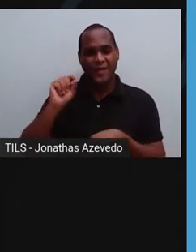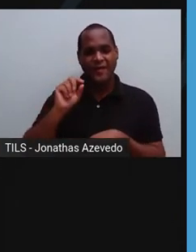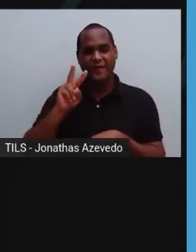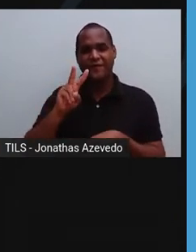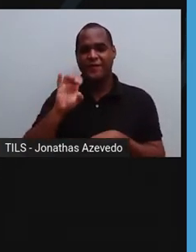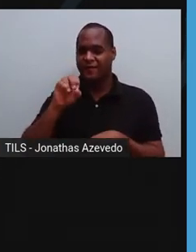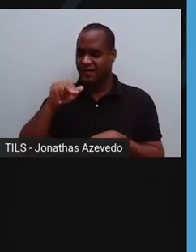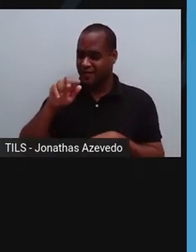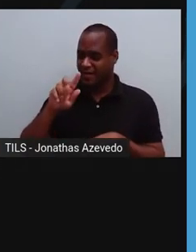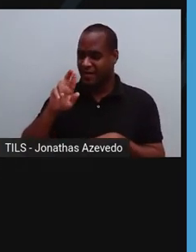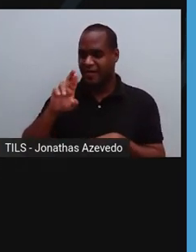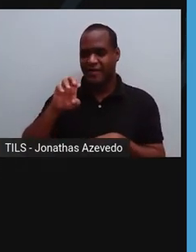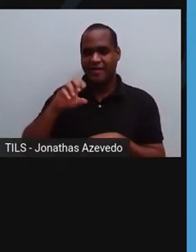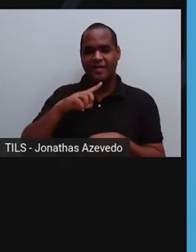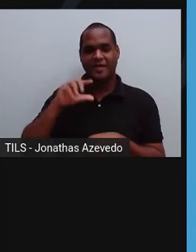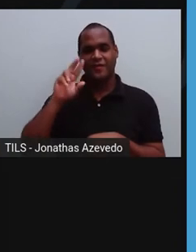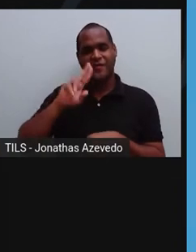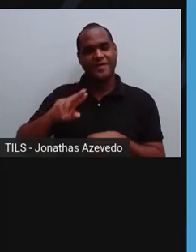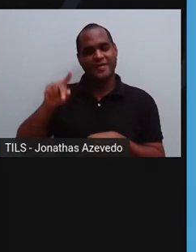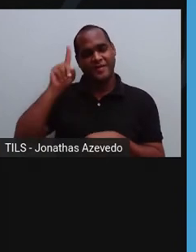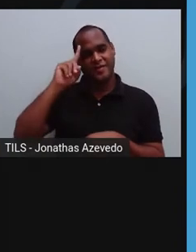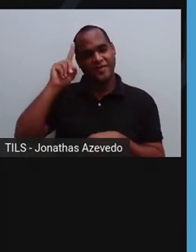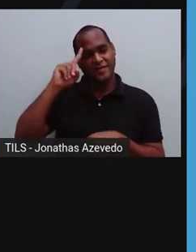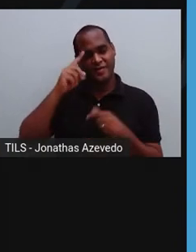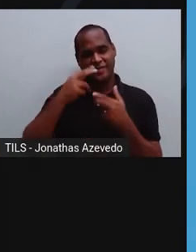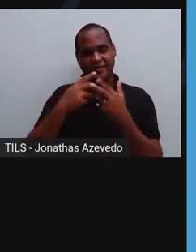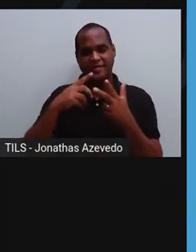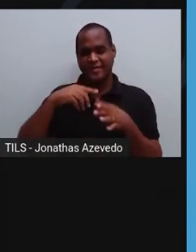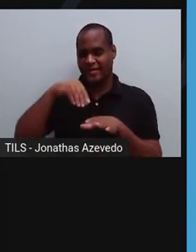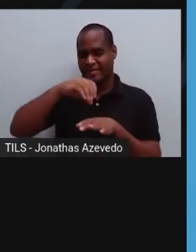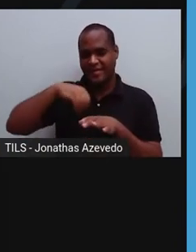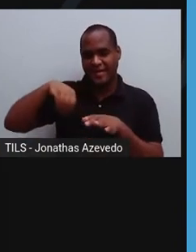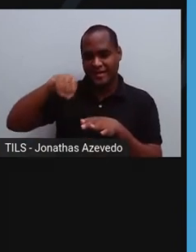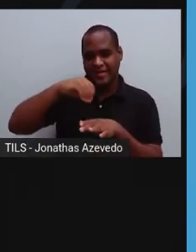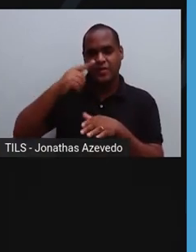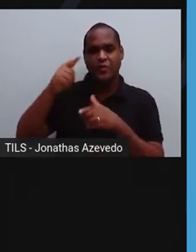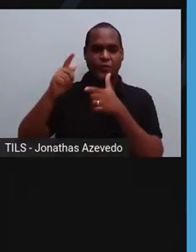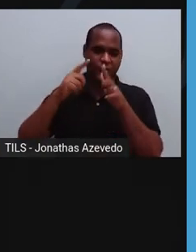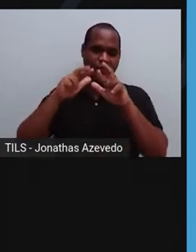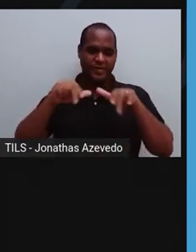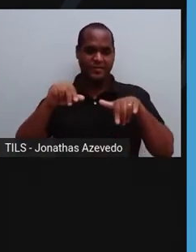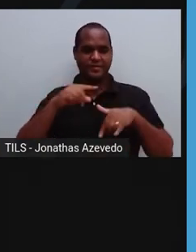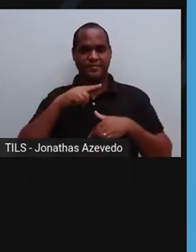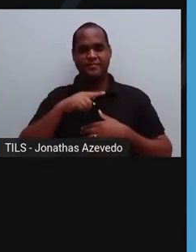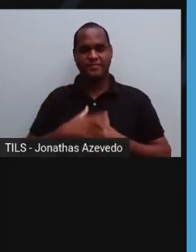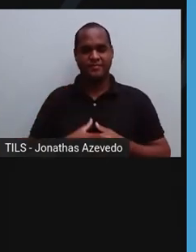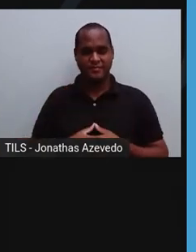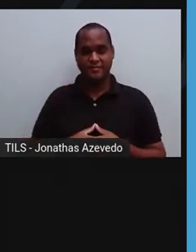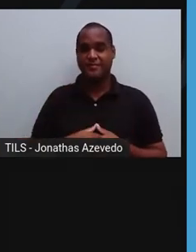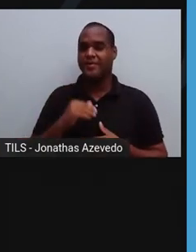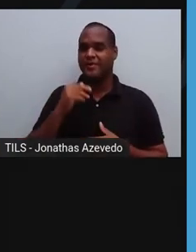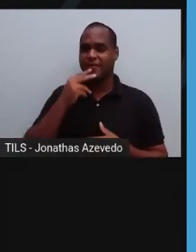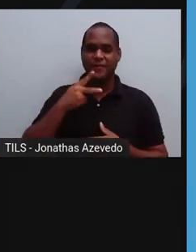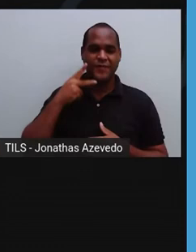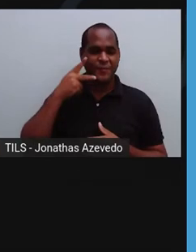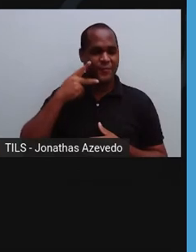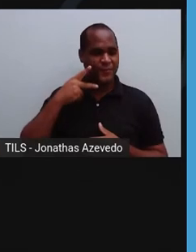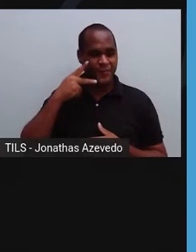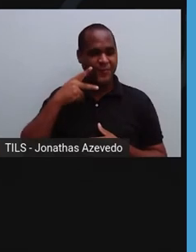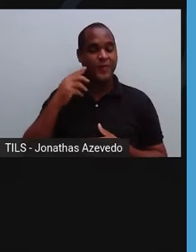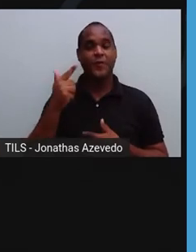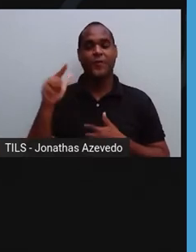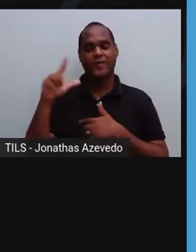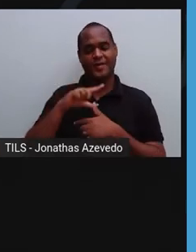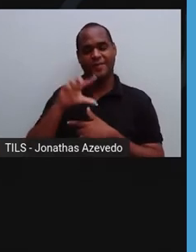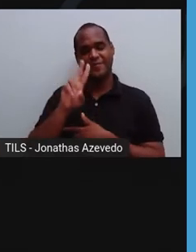é, que é muito utilizado no nosso dia a dia para temperar saladas e outros pratos. O vinho é outro produto onde são